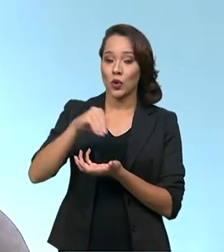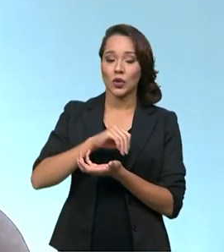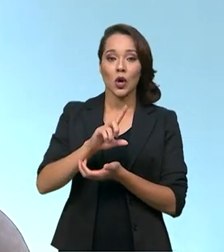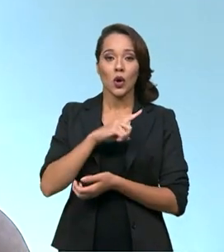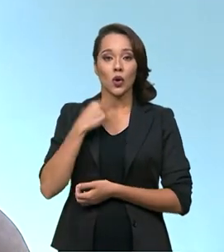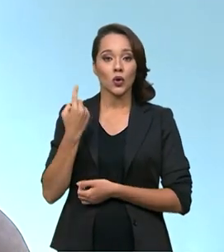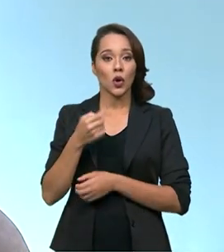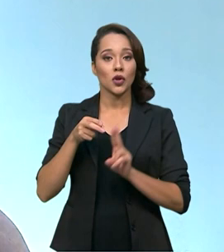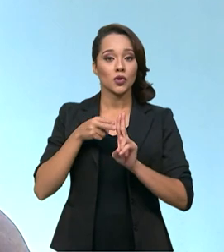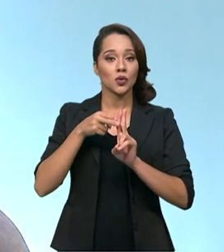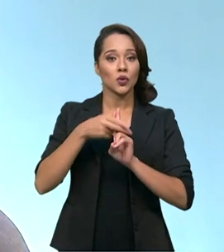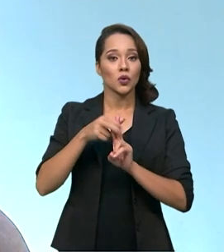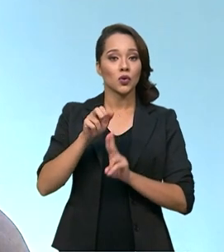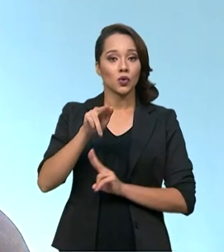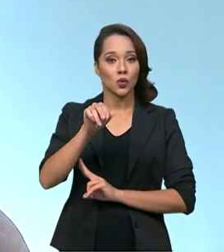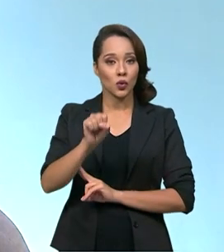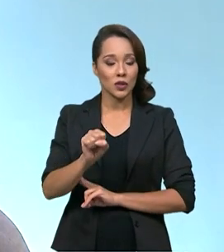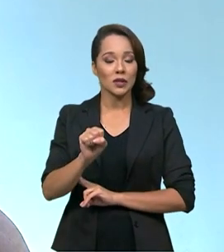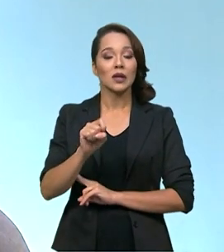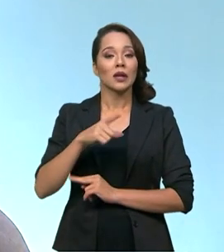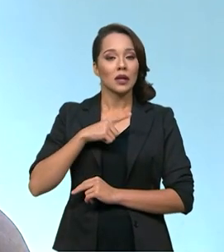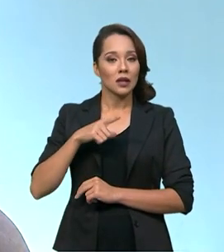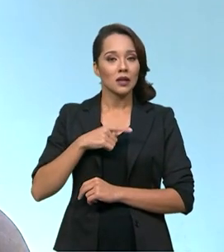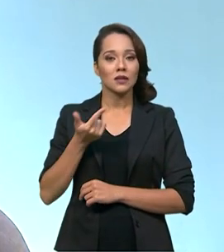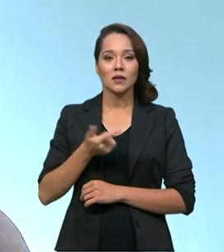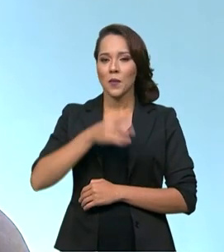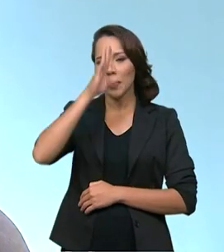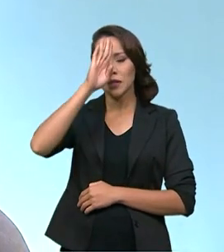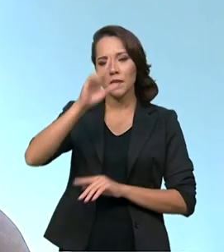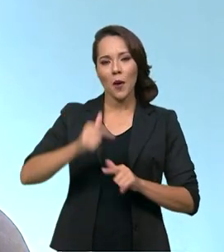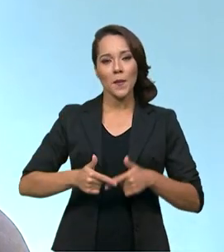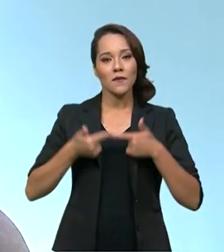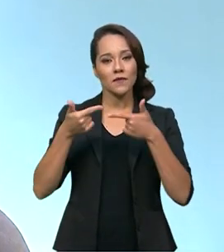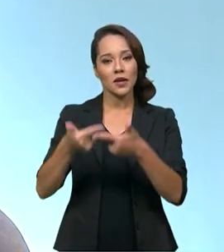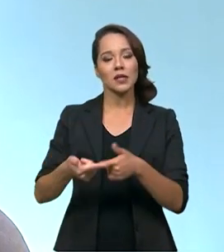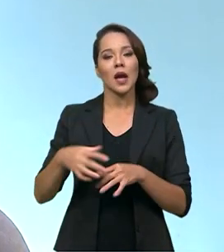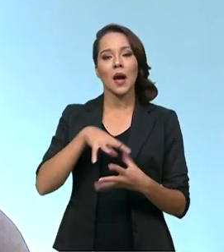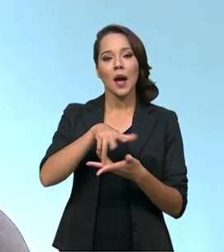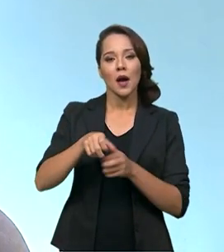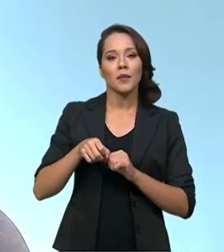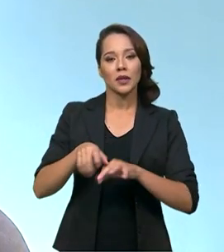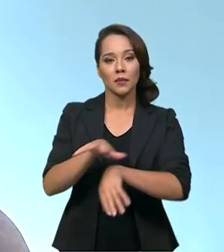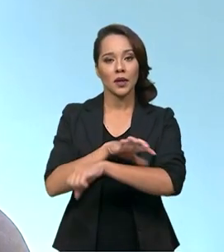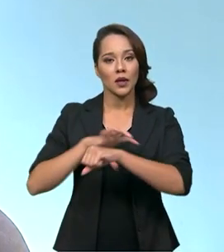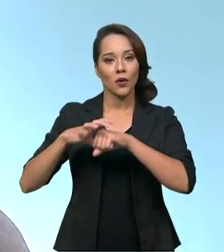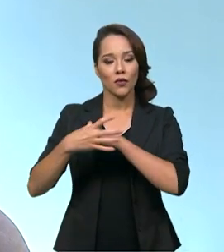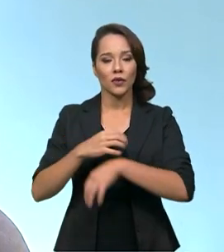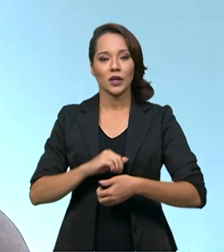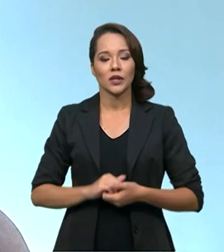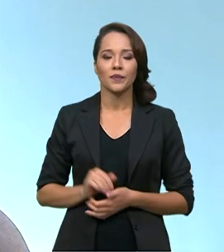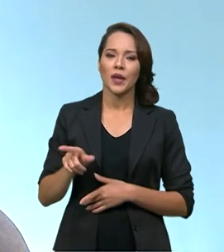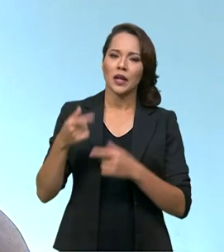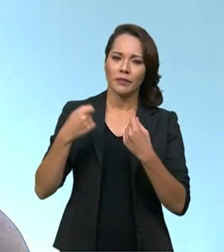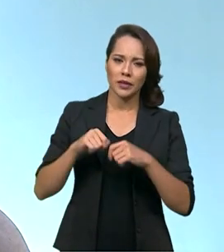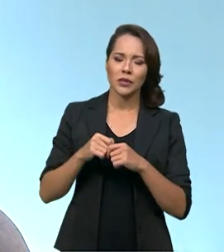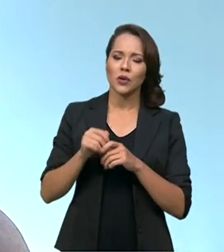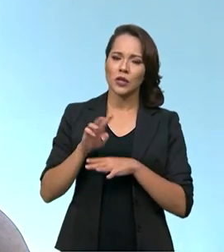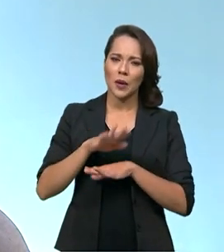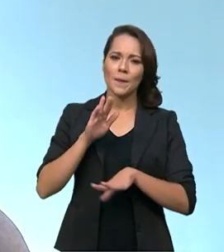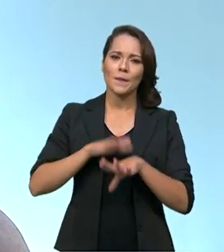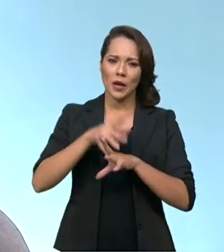nosso sistema único de saúde, que tem sido a grande trincheira de enfrentamento à pandemia da Covid-19, ele precisou ser